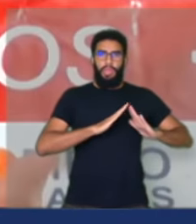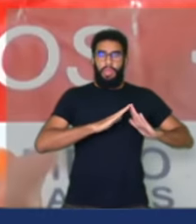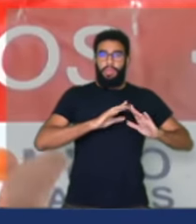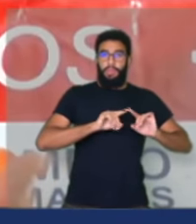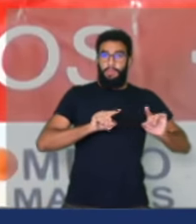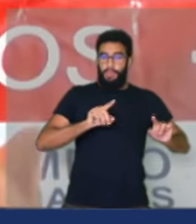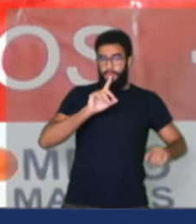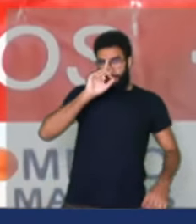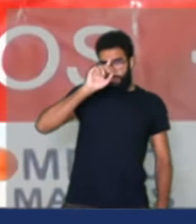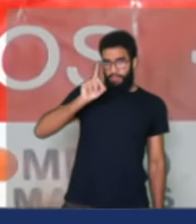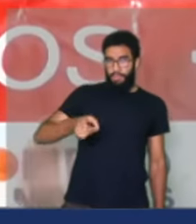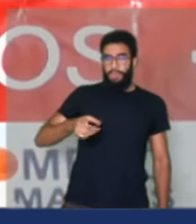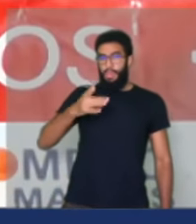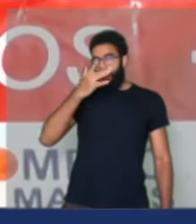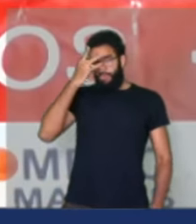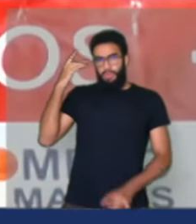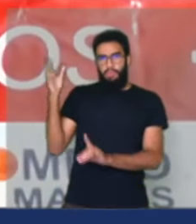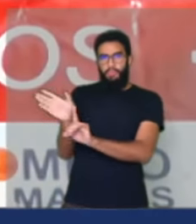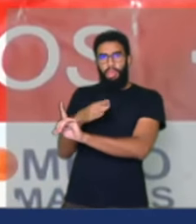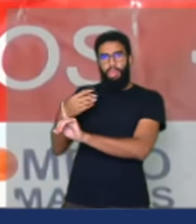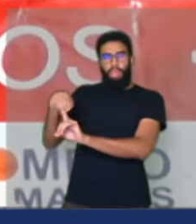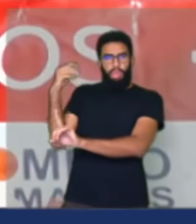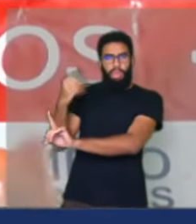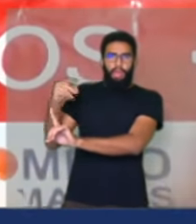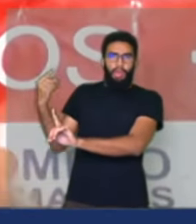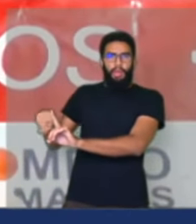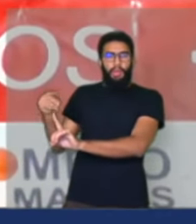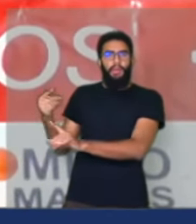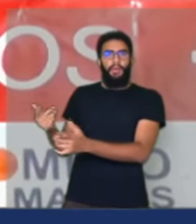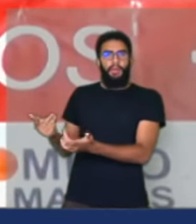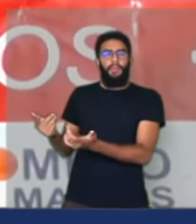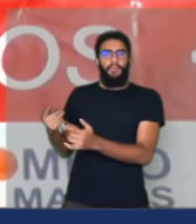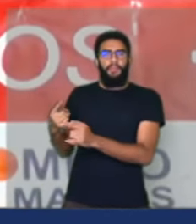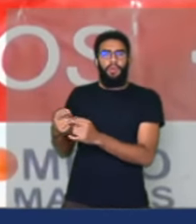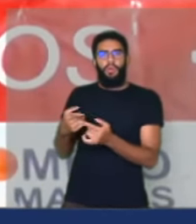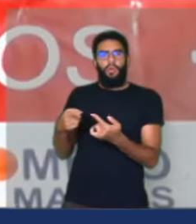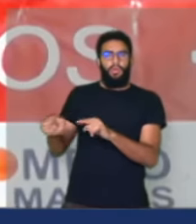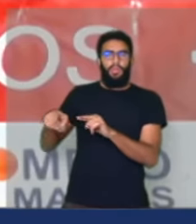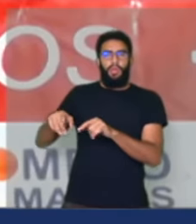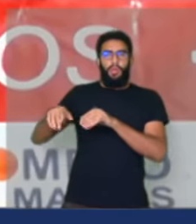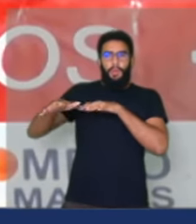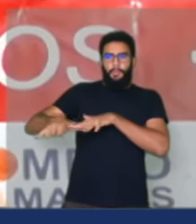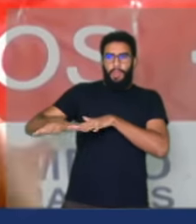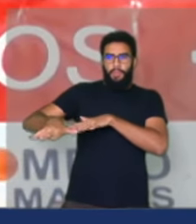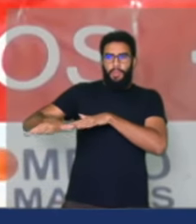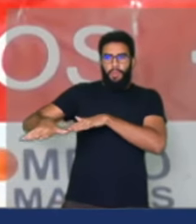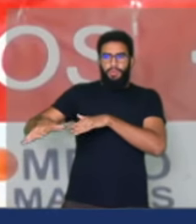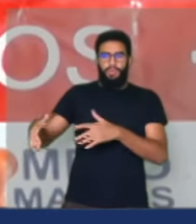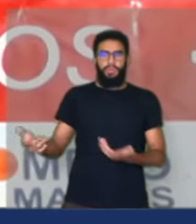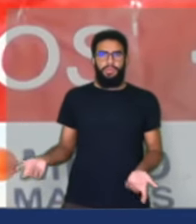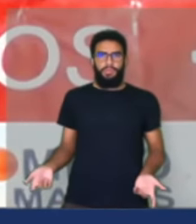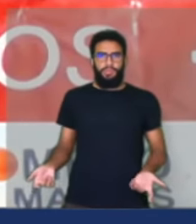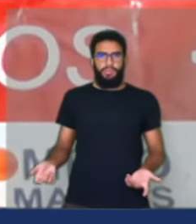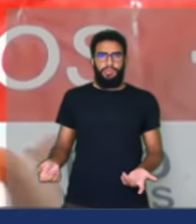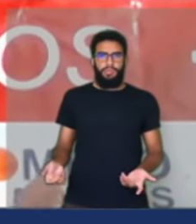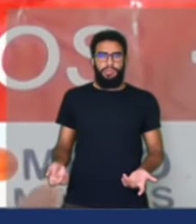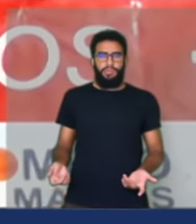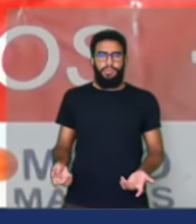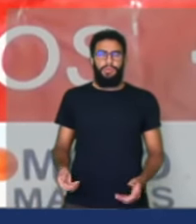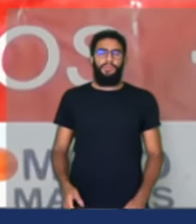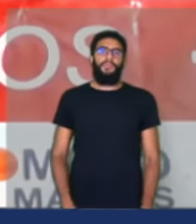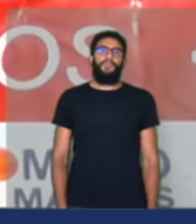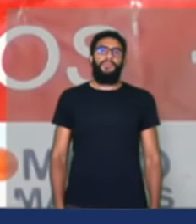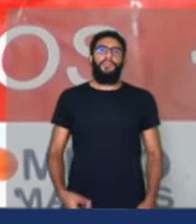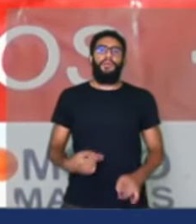para inibir a participação do Ciro nos protestos contra o Bolsonaro. Ora, eles querem eles, para eles, os